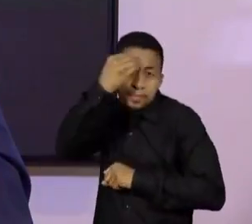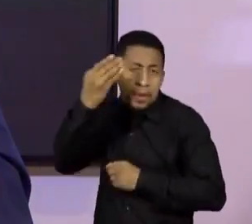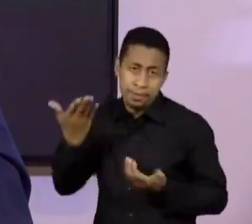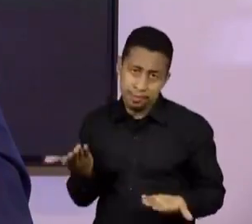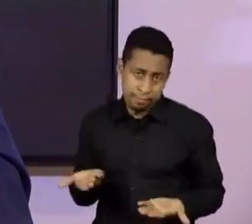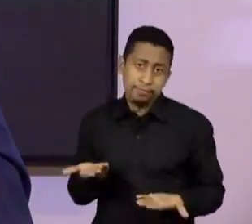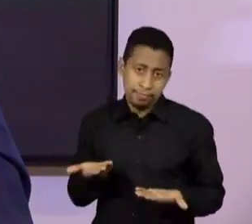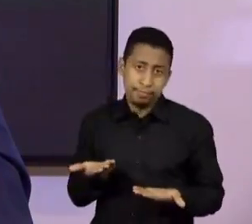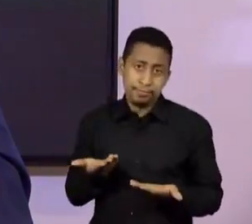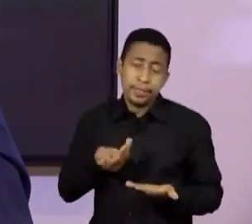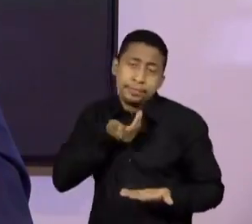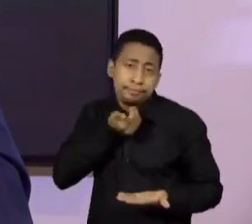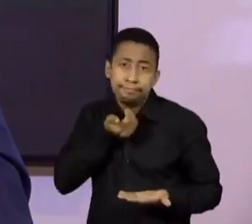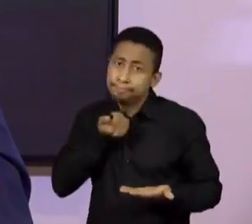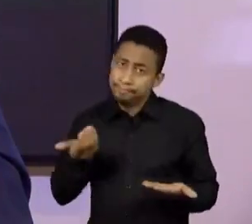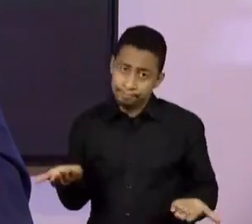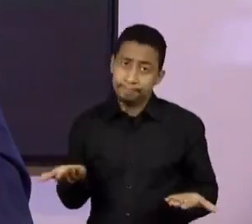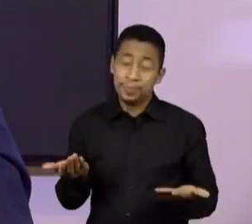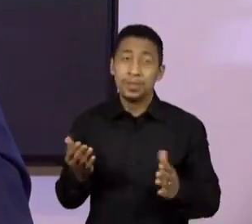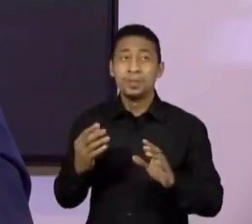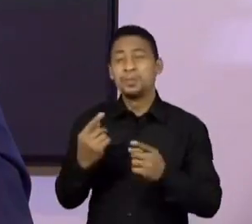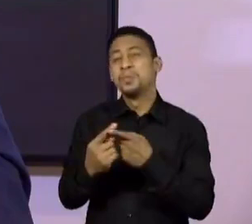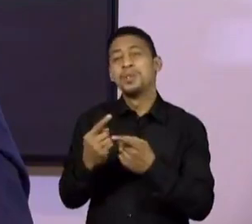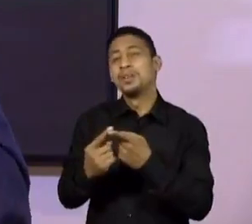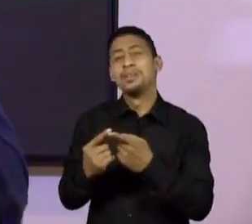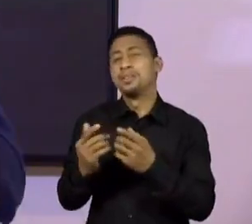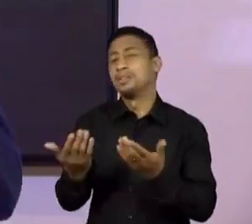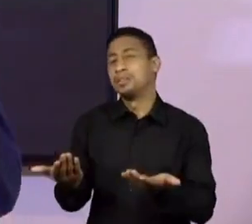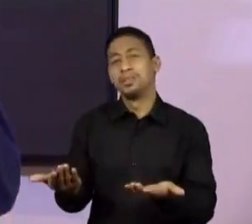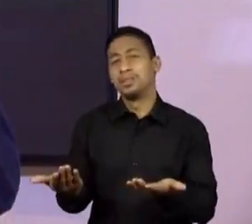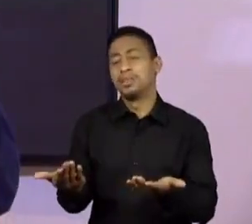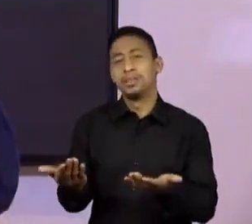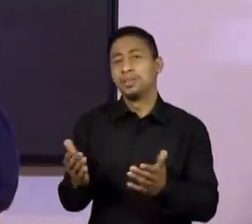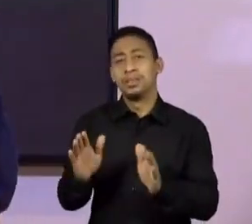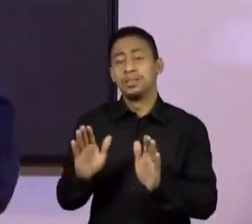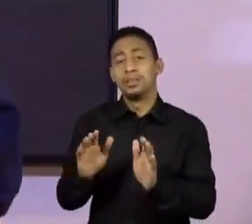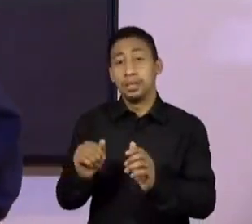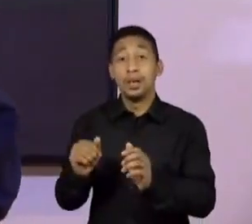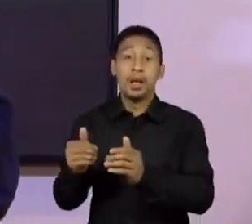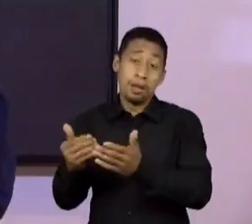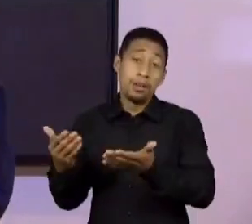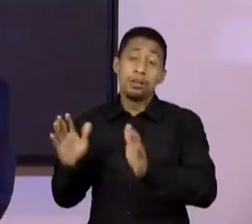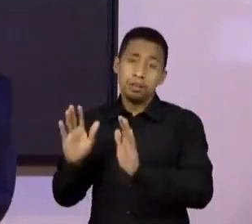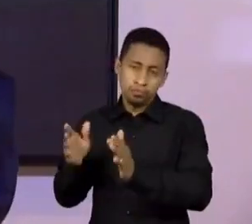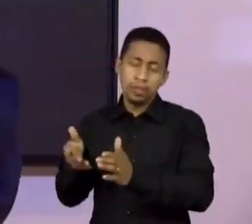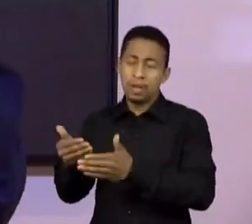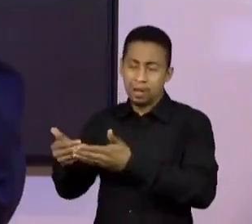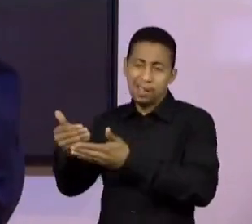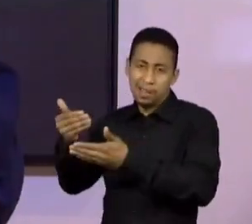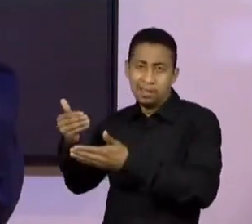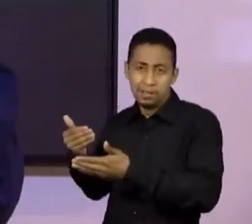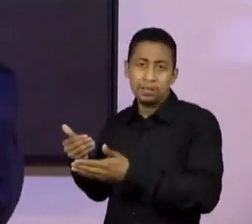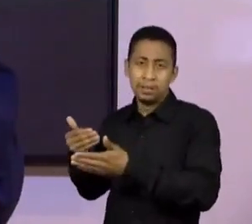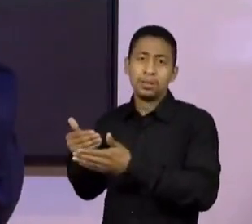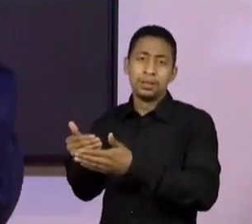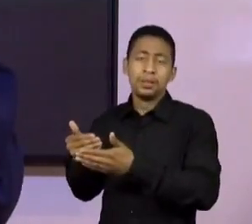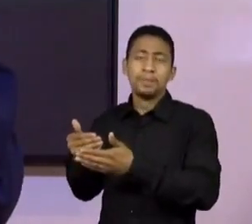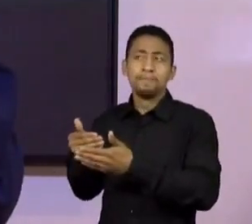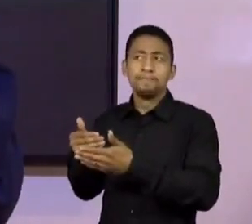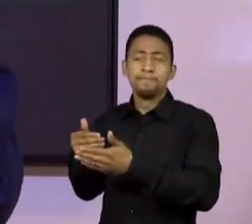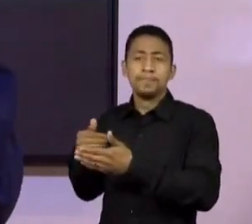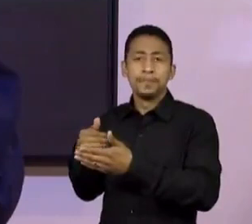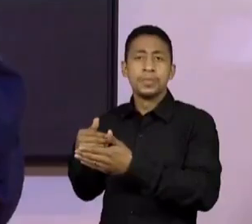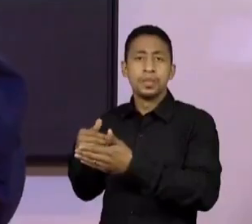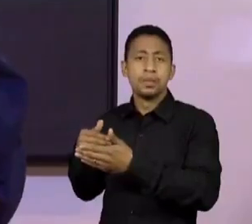porque eu já tinha a parte diplomática das